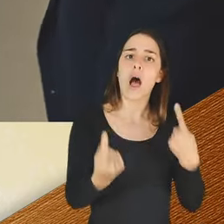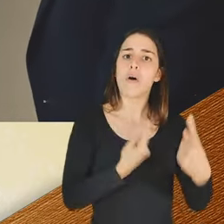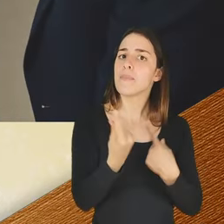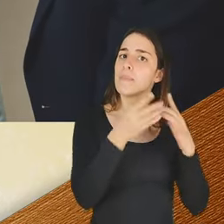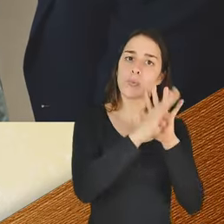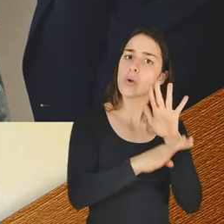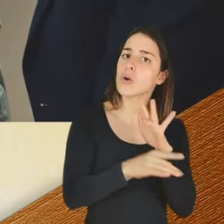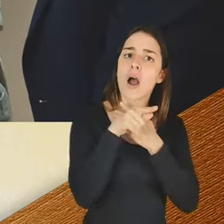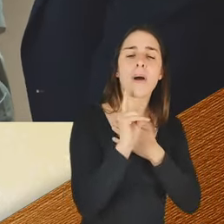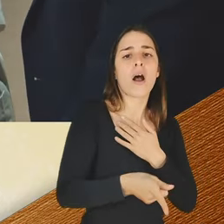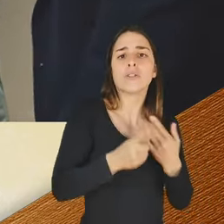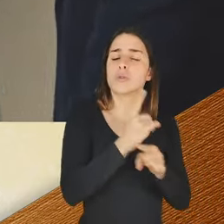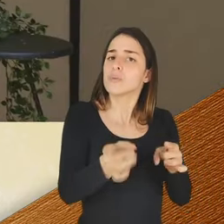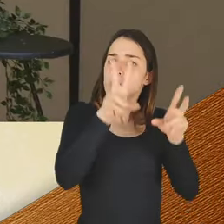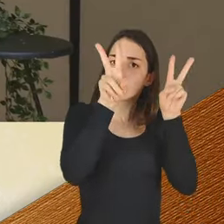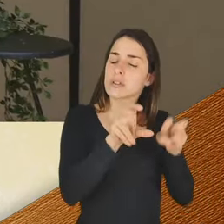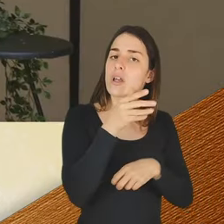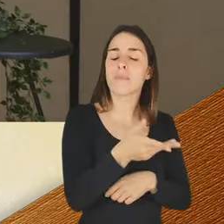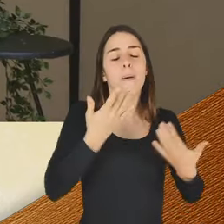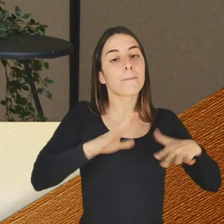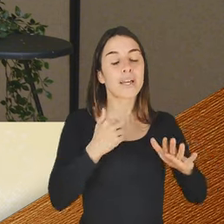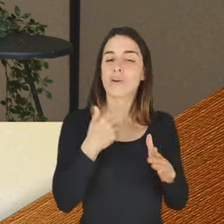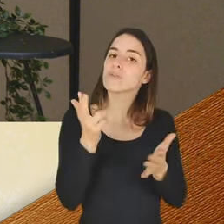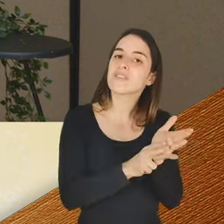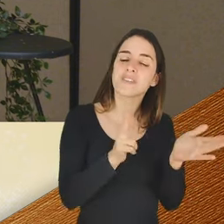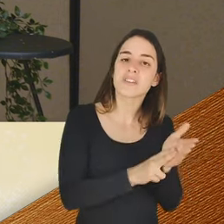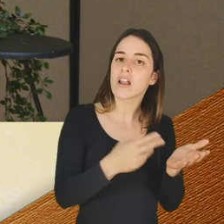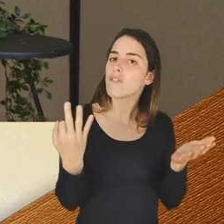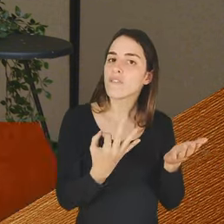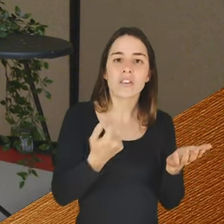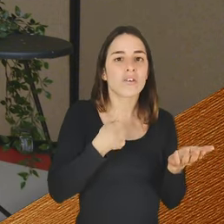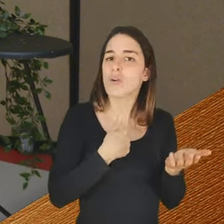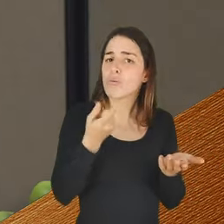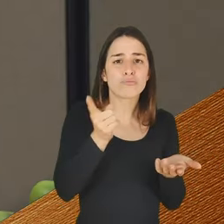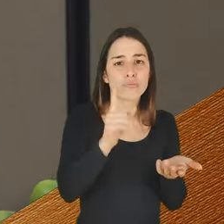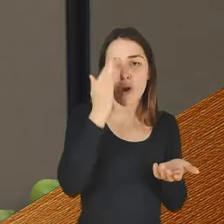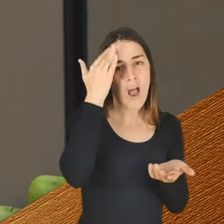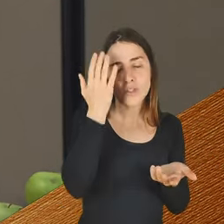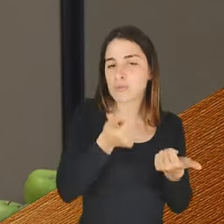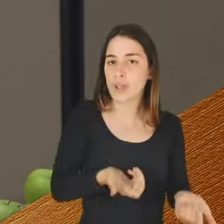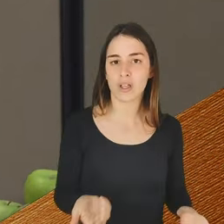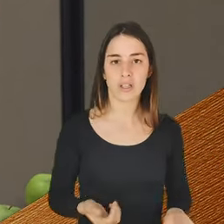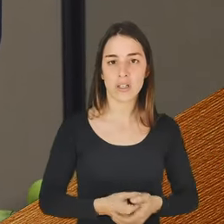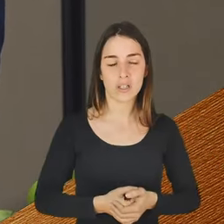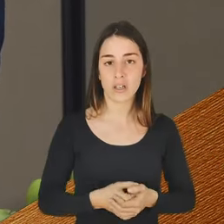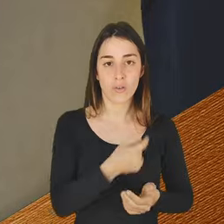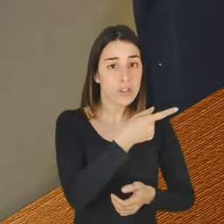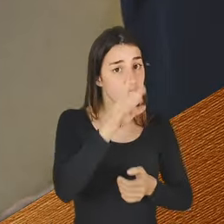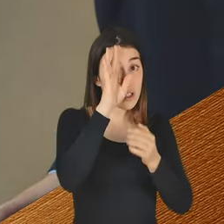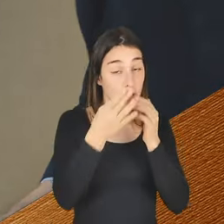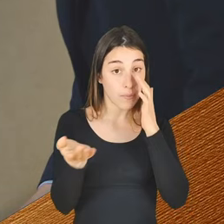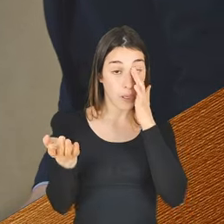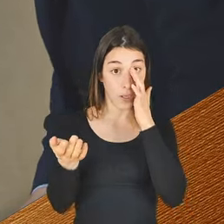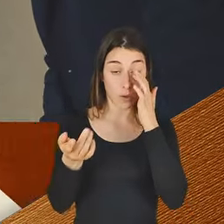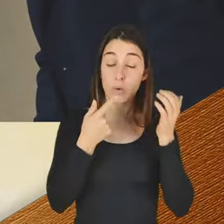devido ao seu tema, só que eu para vos ser sincera não achei que fosse tão cedo. Vocês sabem que